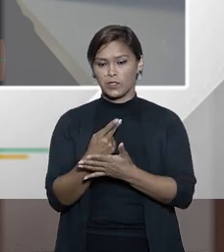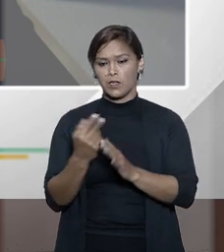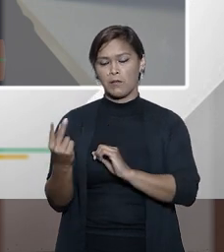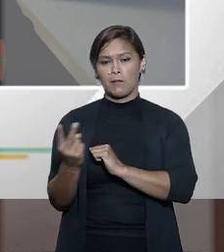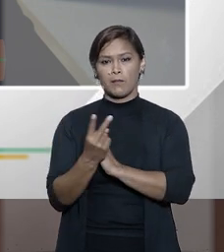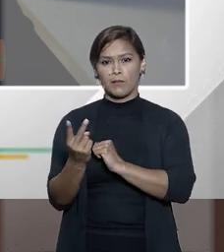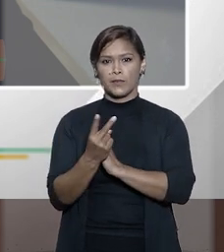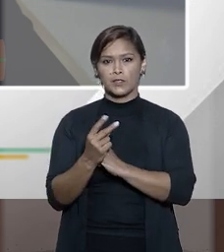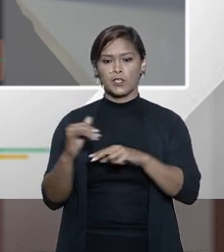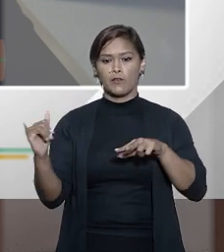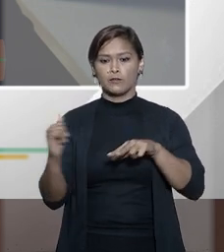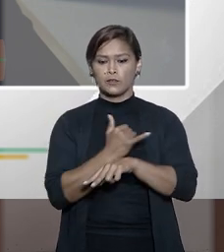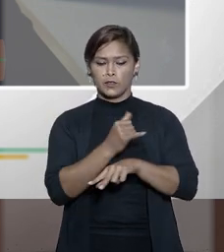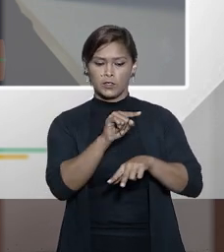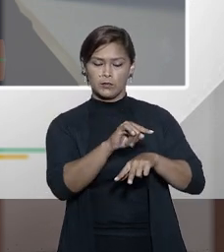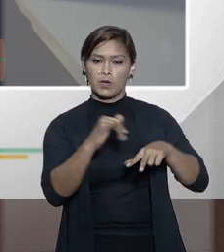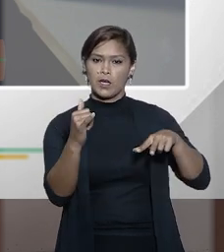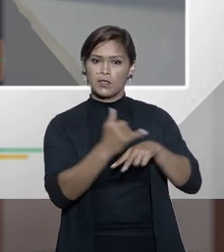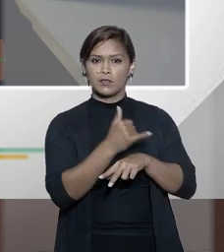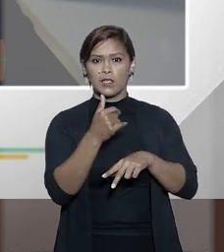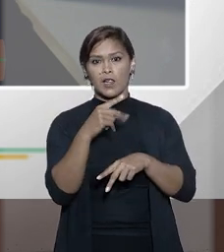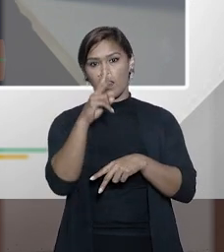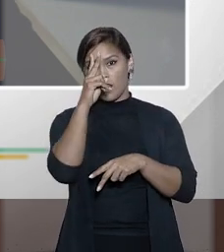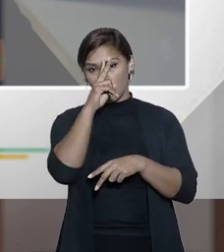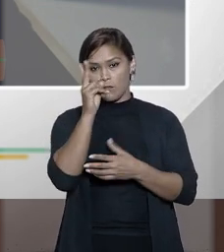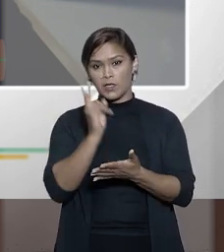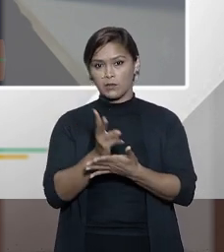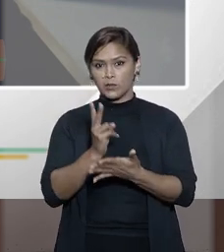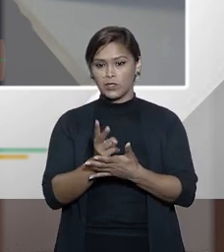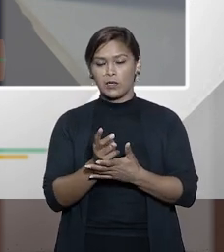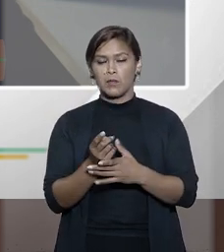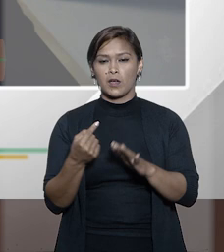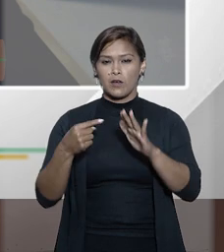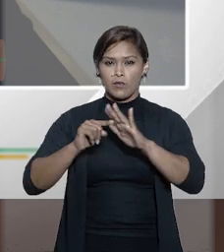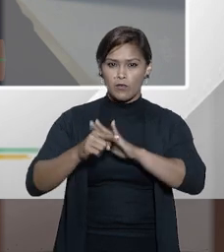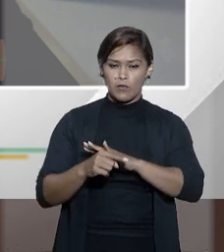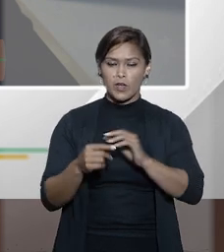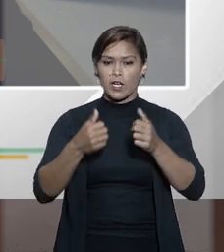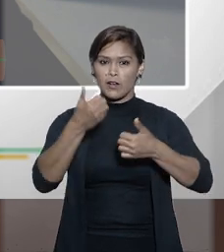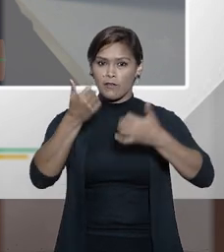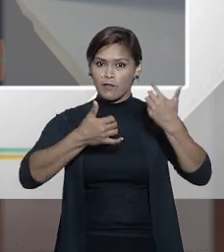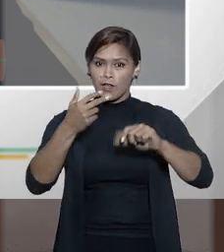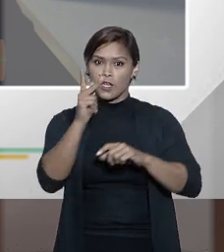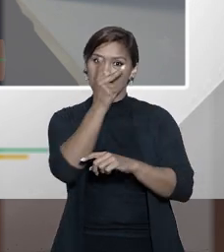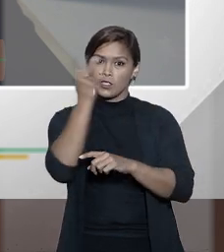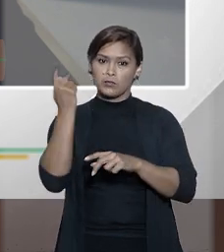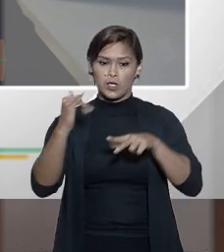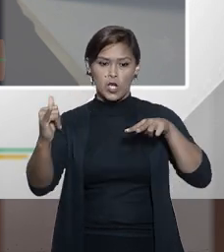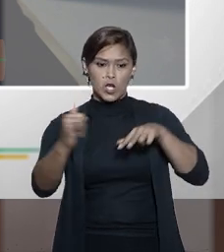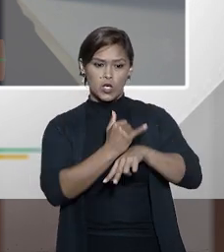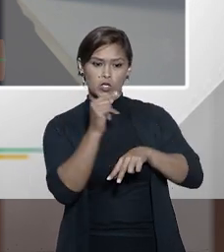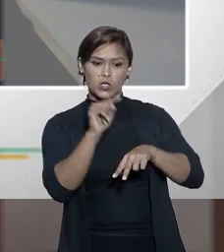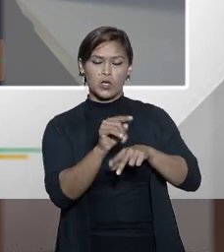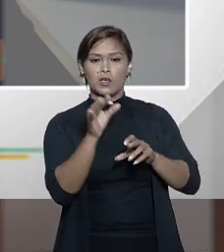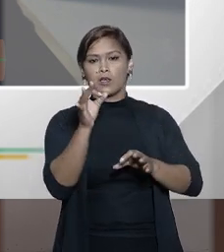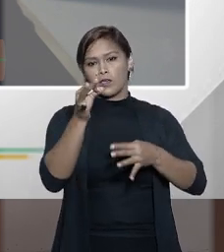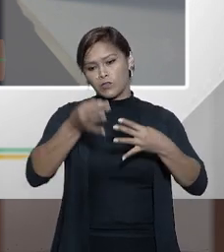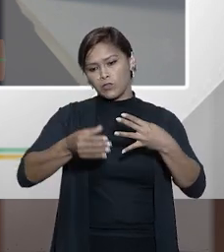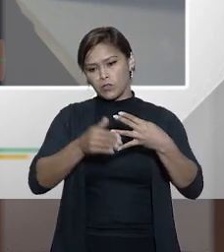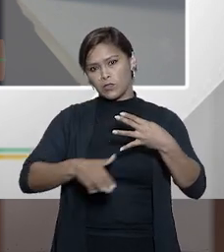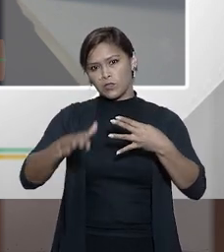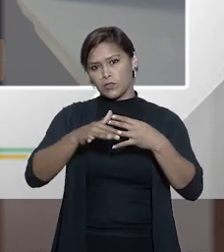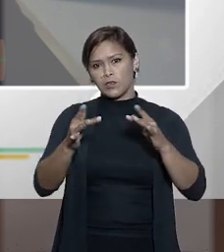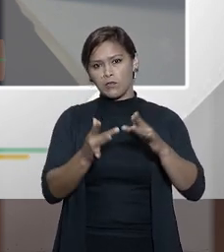proteção vitimária não esqueçamos que no fundo no fundo é disso que tratamos porque a jurisdição